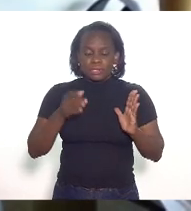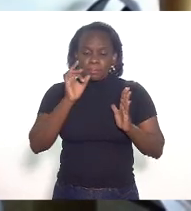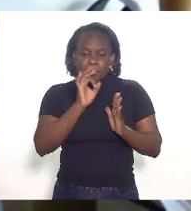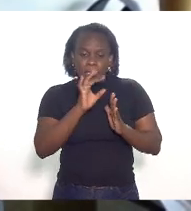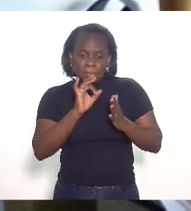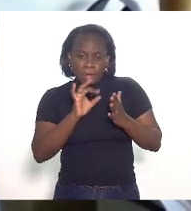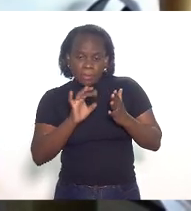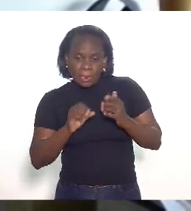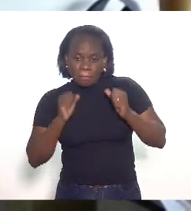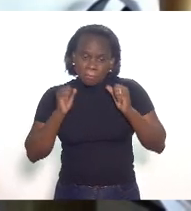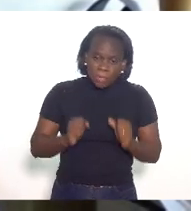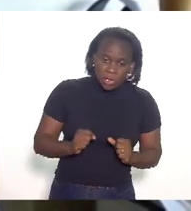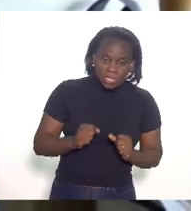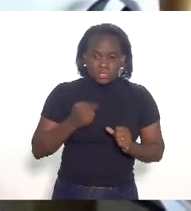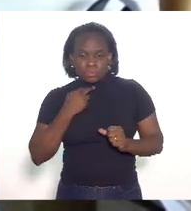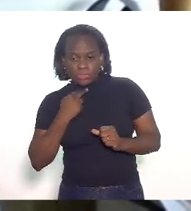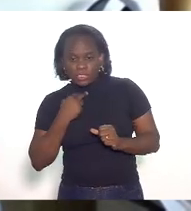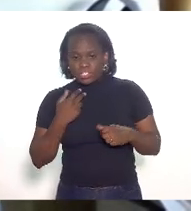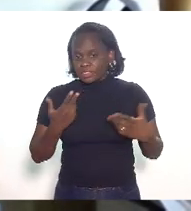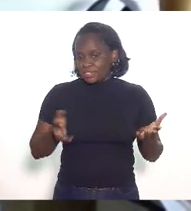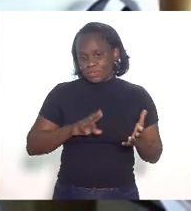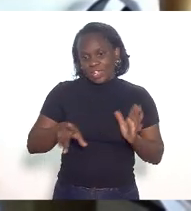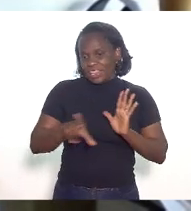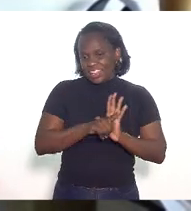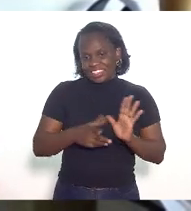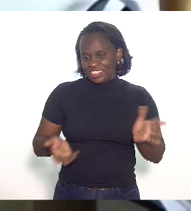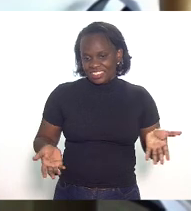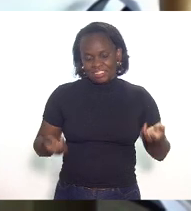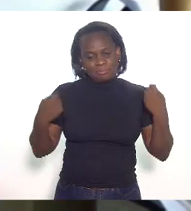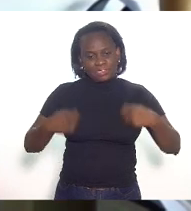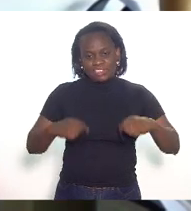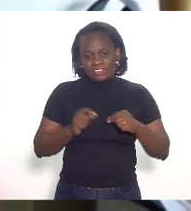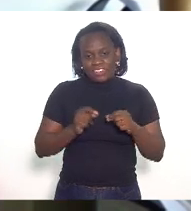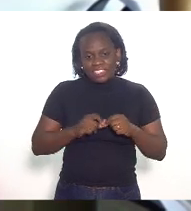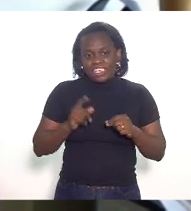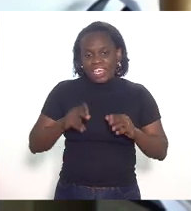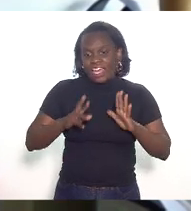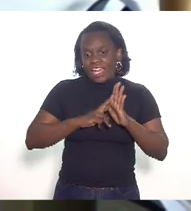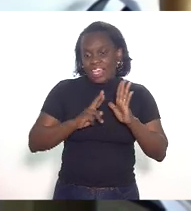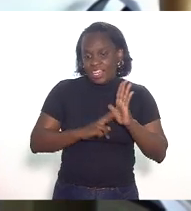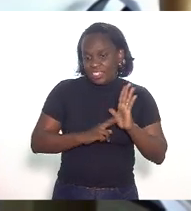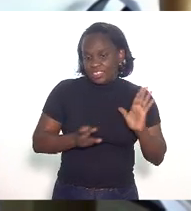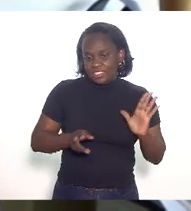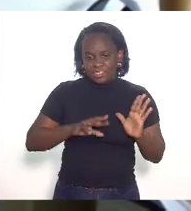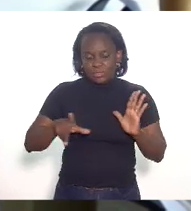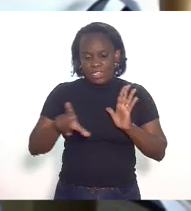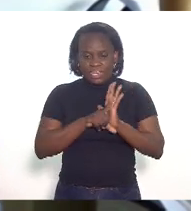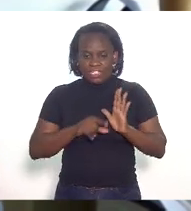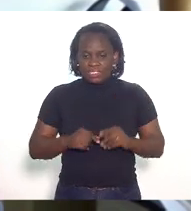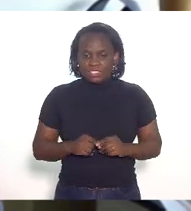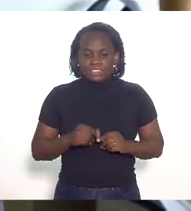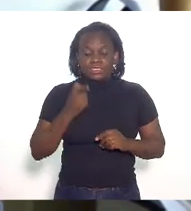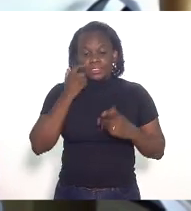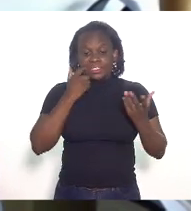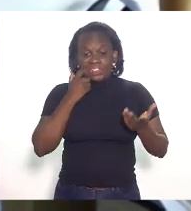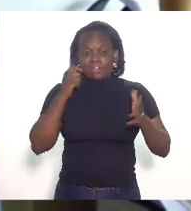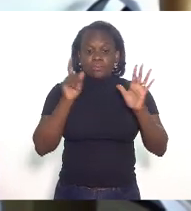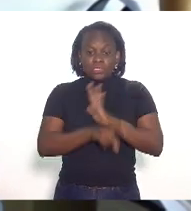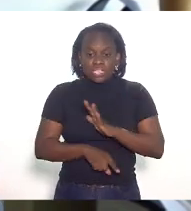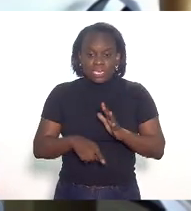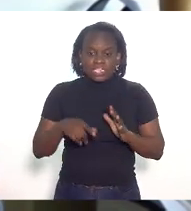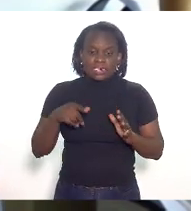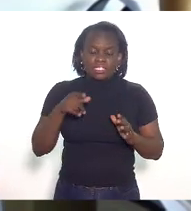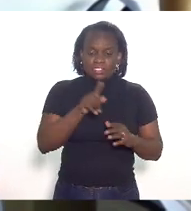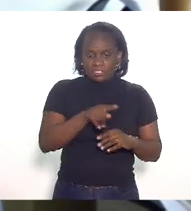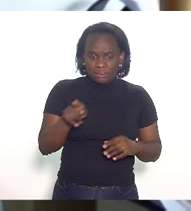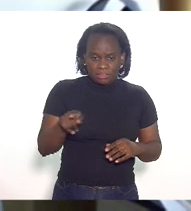especificar o que pode ou o que não pode não é mais lei eu acho que tem que fazer isso é o regulamento não é a lei queria perguntar essa questão tanto